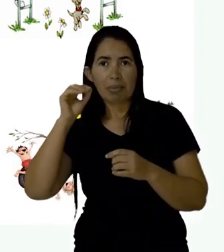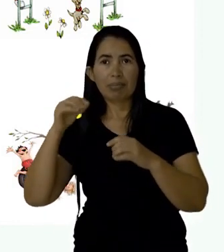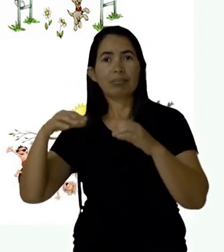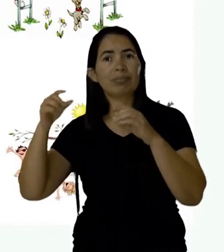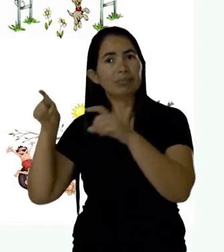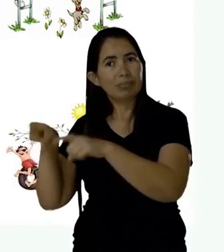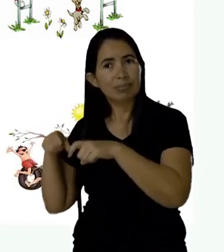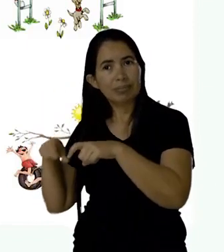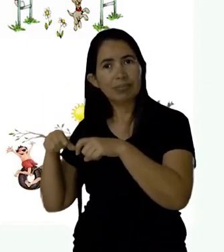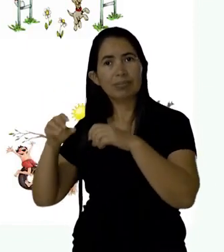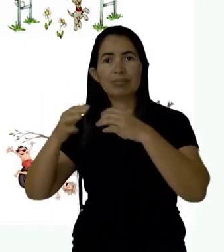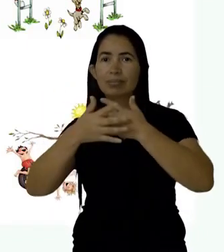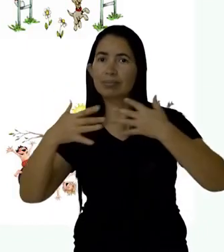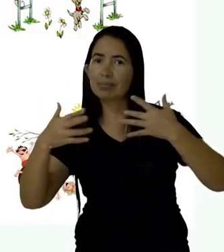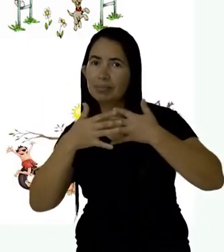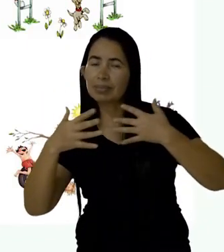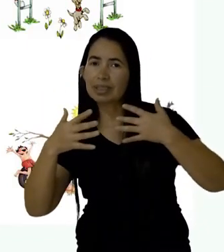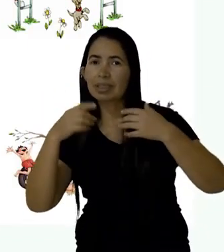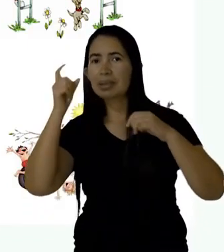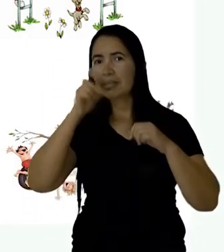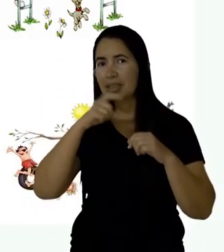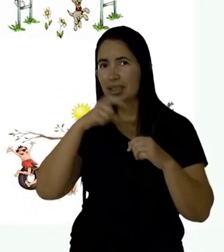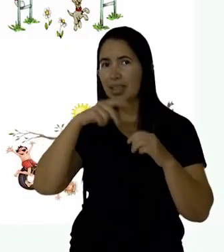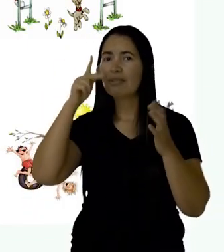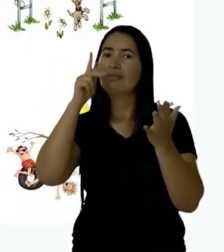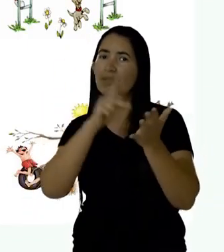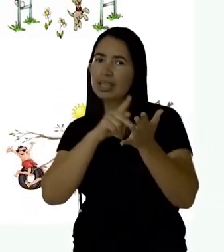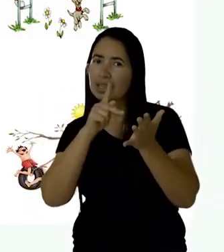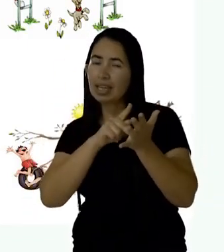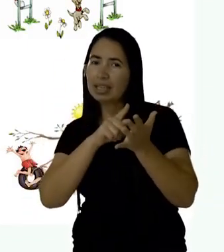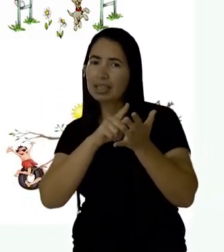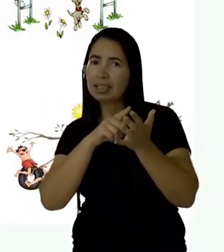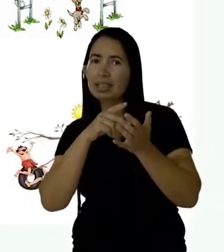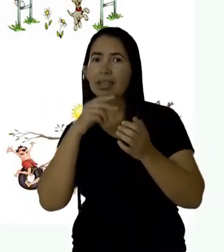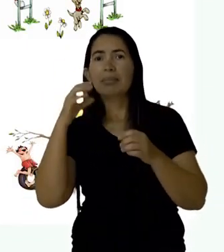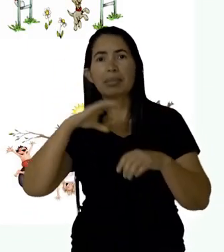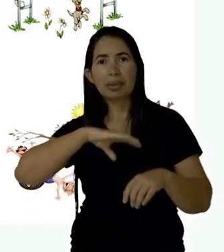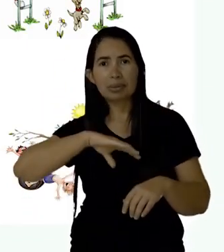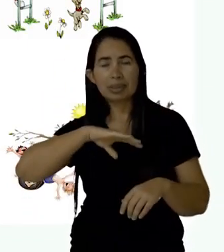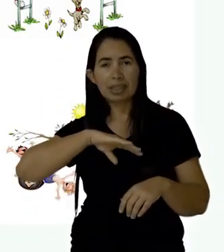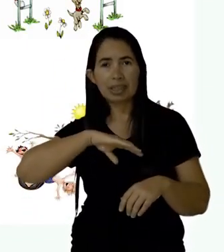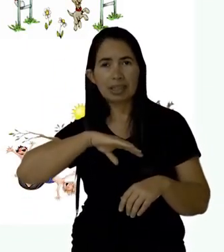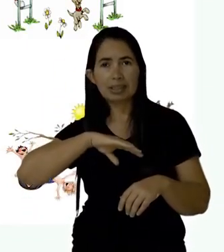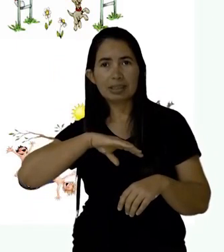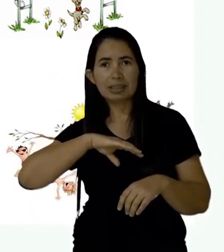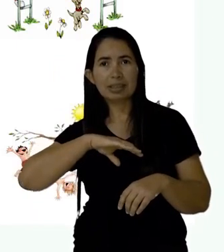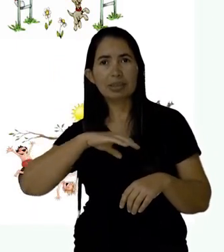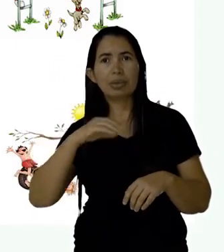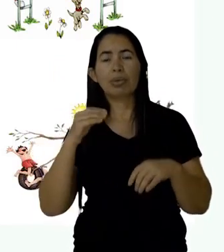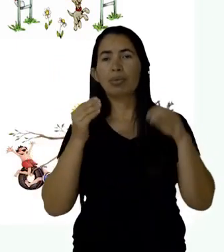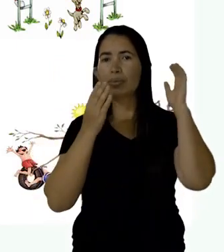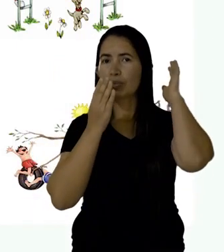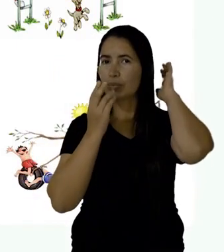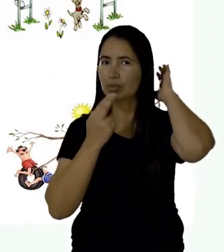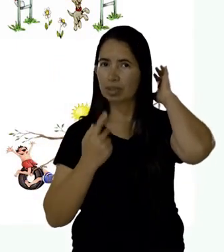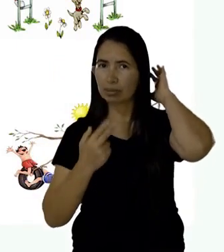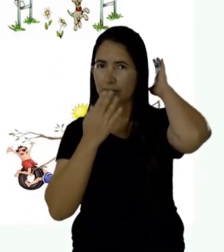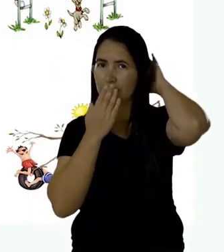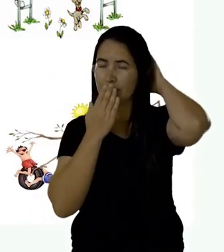Caipira ou da cidade. Diga mentira ou verdade. Em português ou tupi.